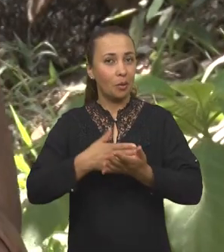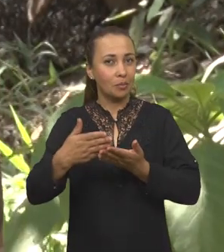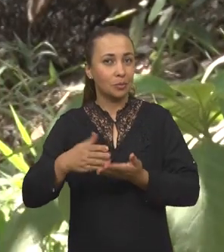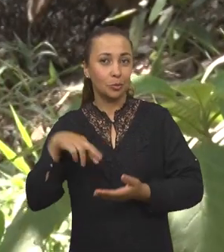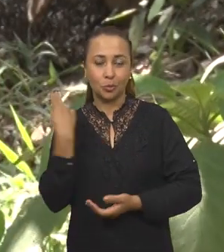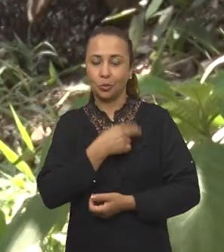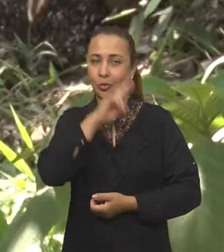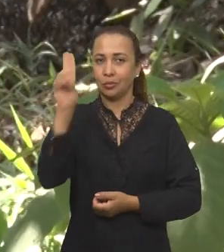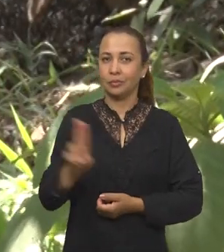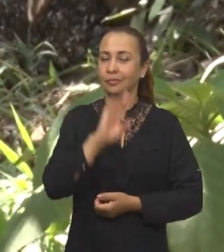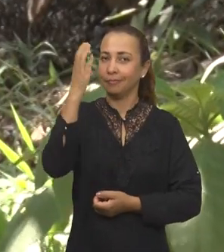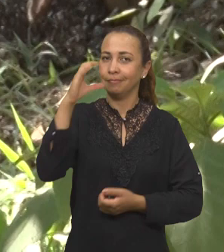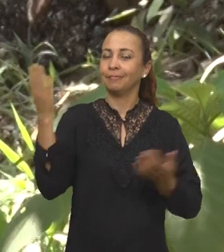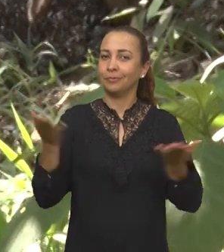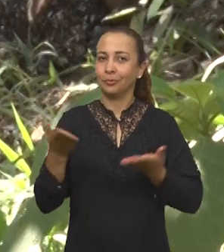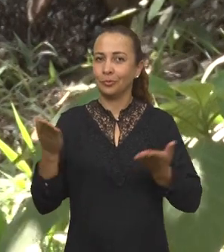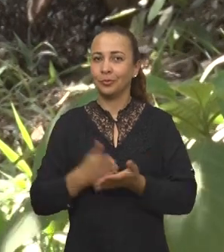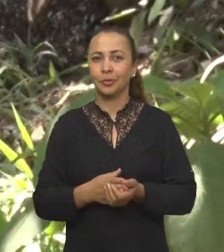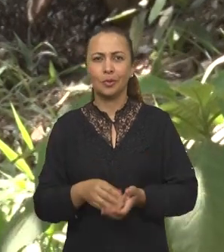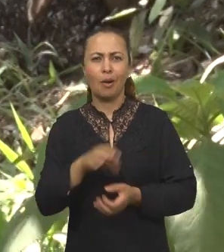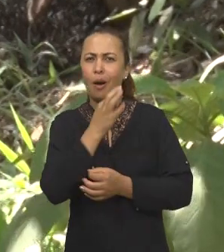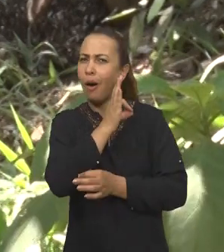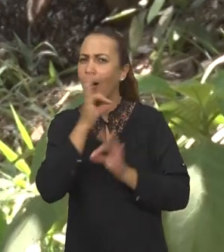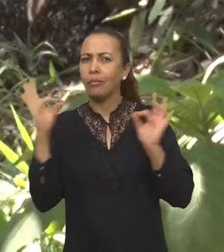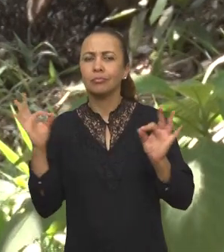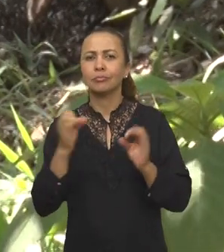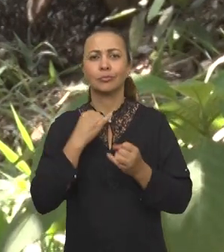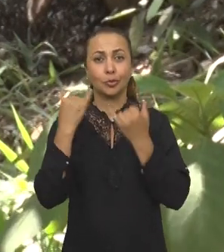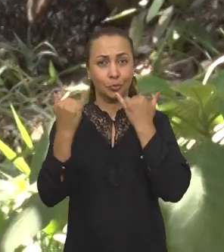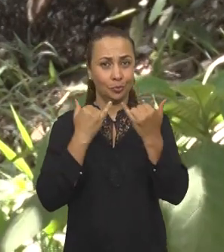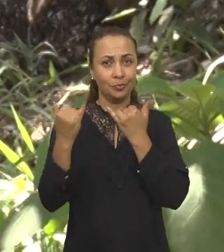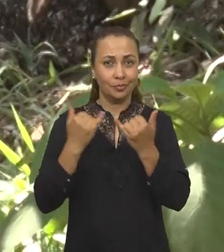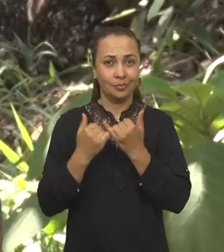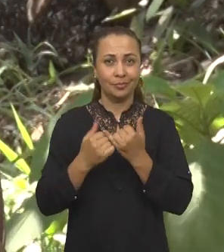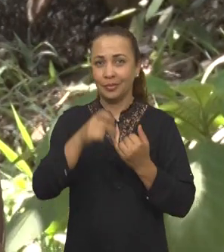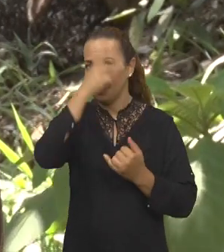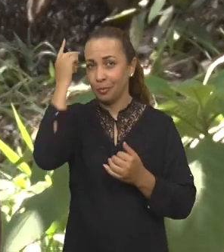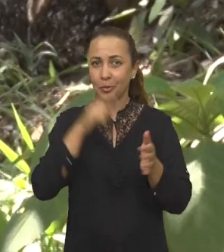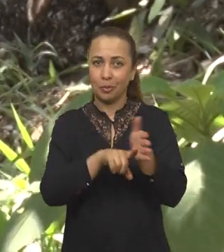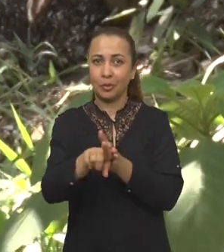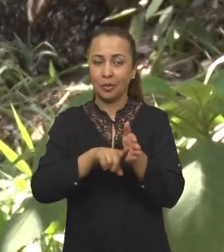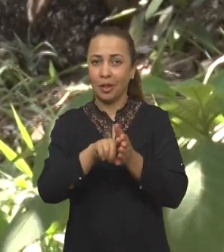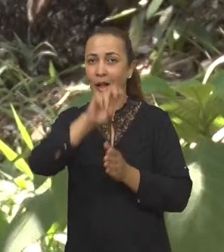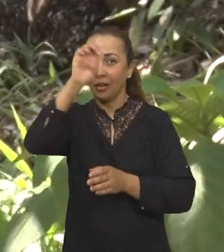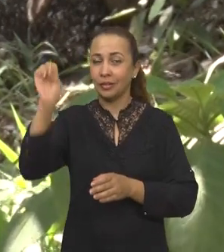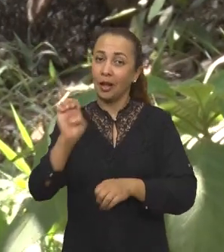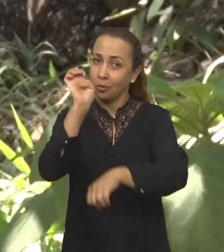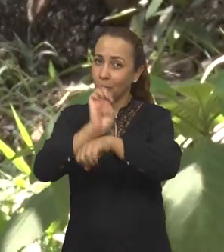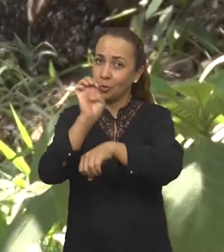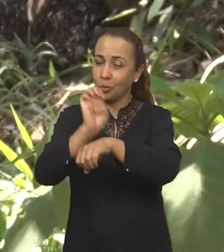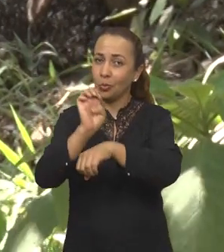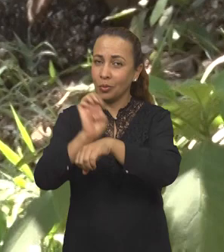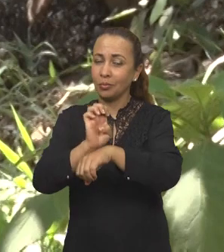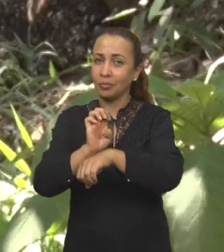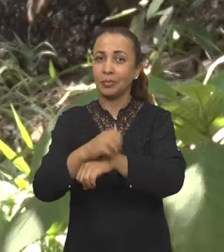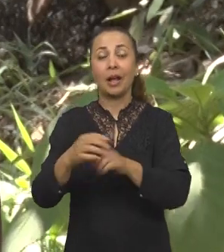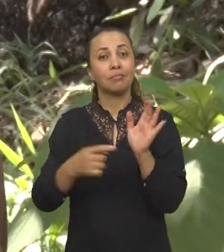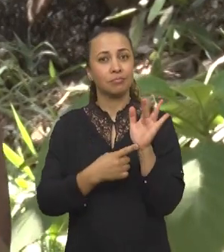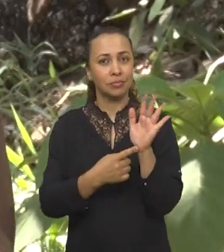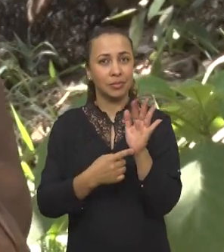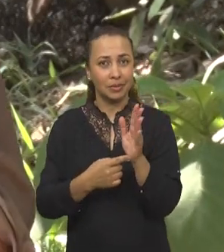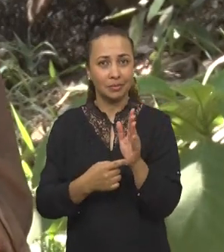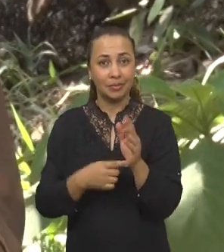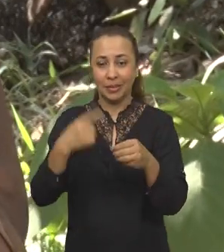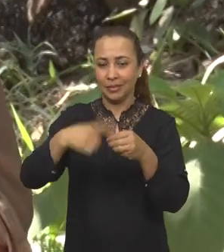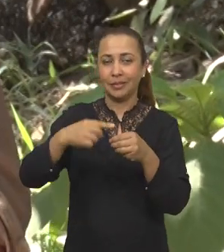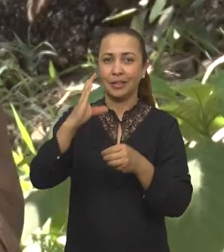Começamos o nosso Univerciência de hoje com essa excelente notícia. Pesquisadores da Universidade Estadual da Paraíba, em Campina Grande,